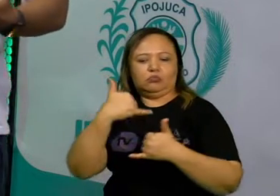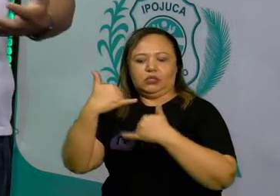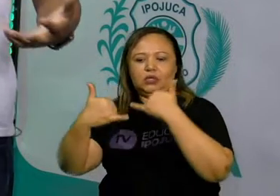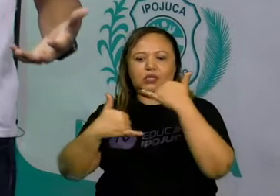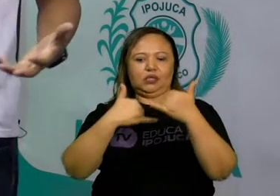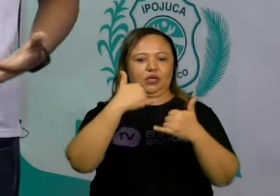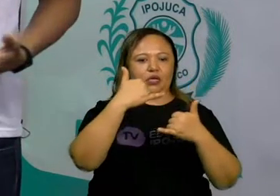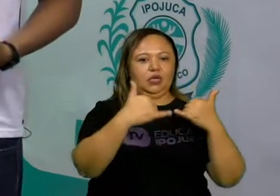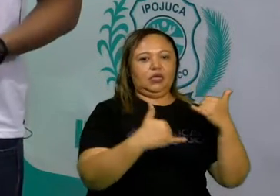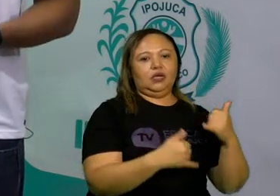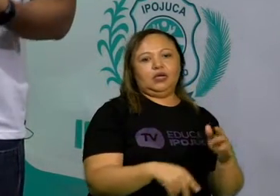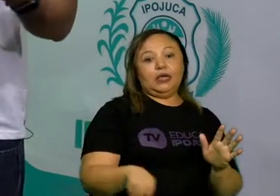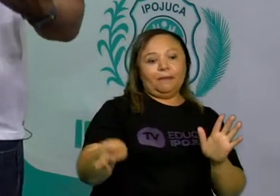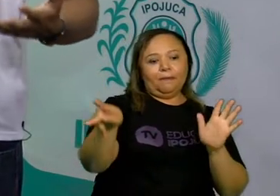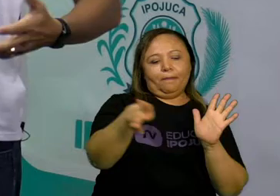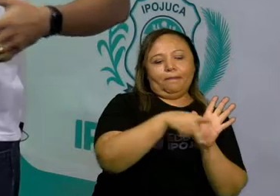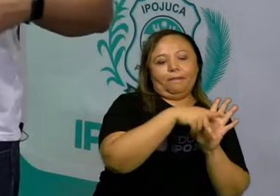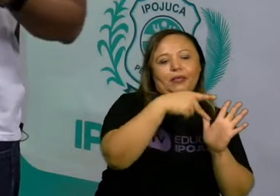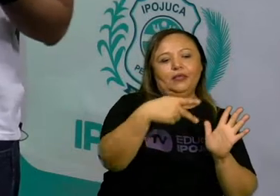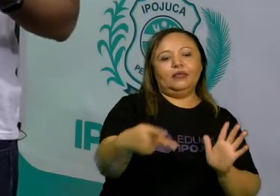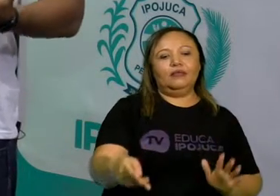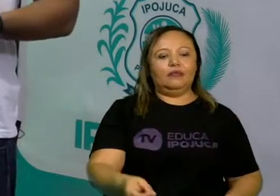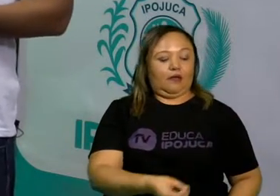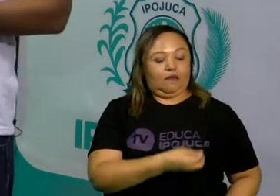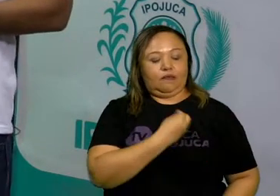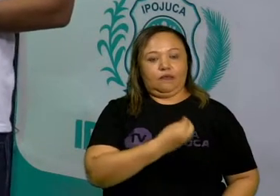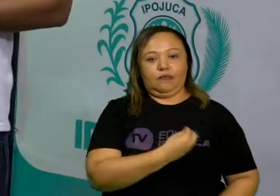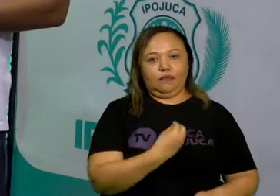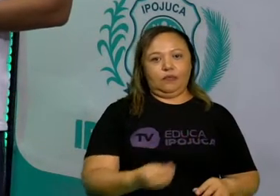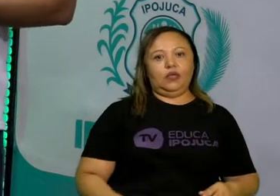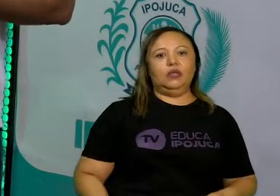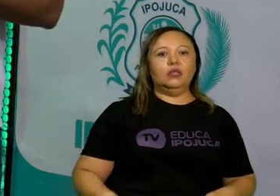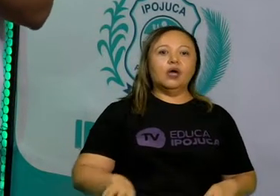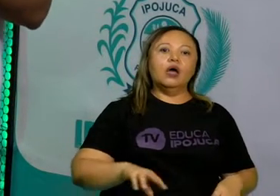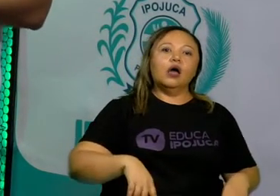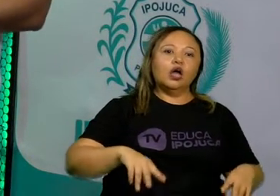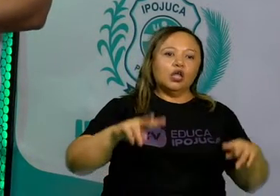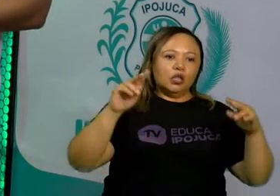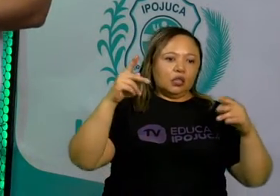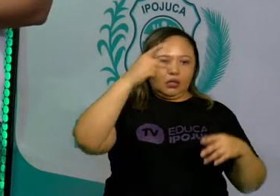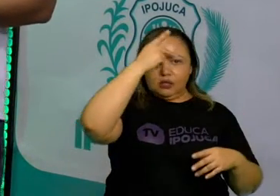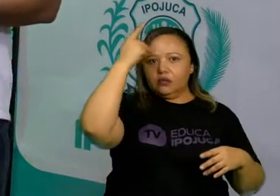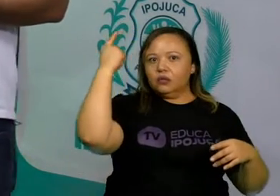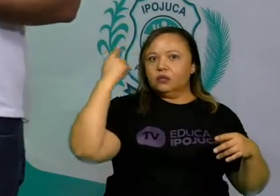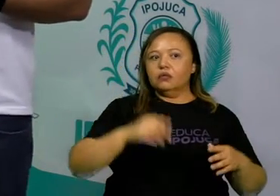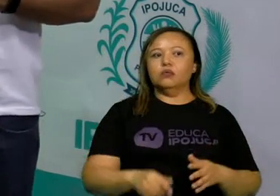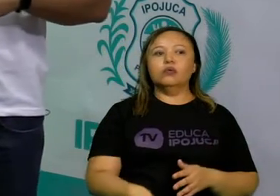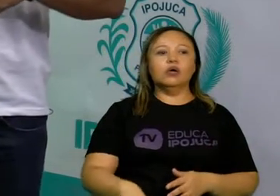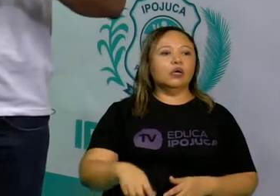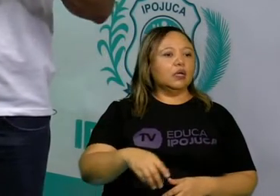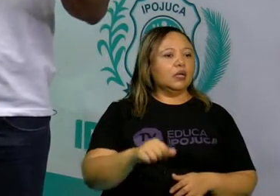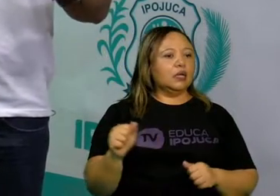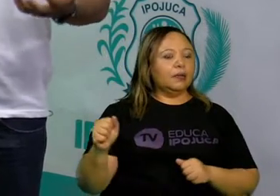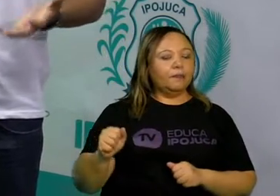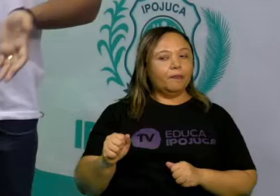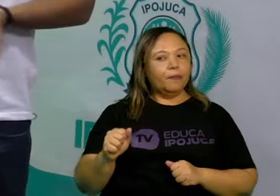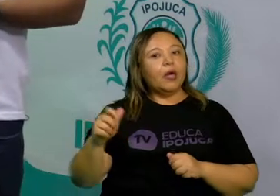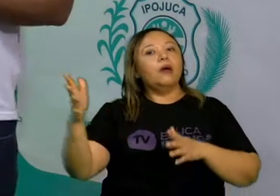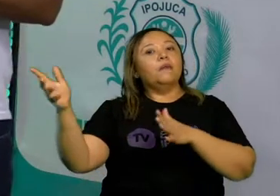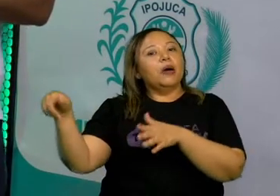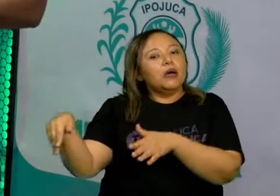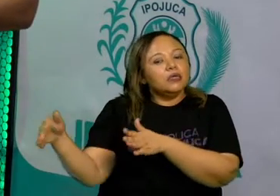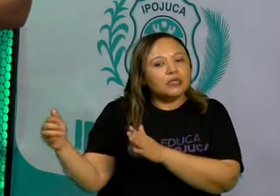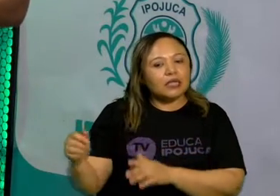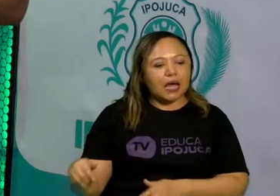do cotidiano, dos homens e mulheres ali das cavernas. Na Idade Média, o jogo foi proibido,